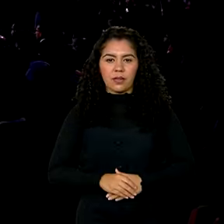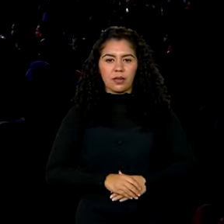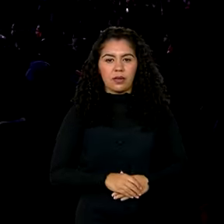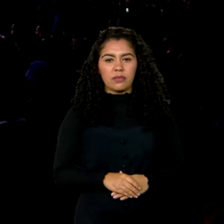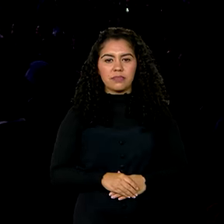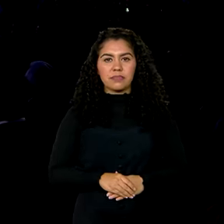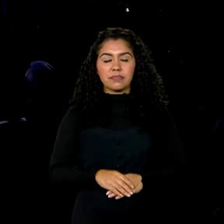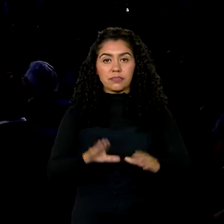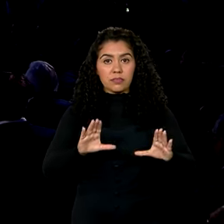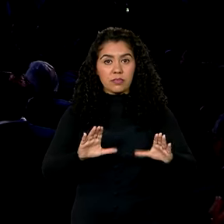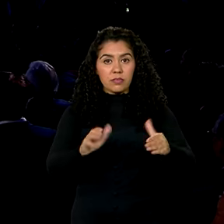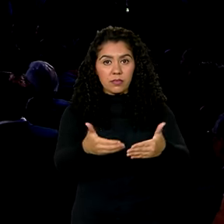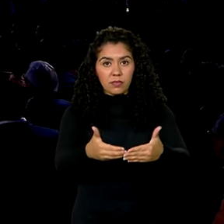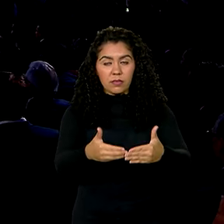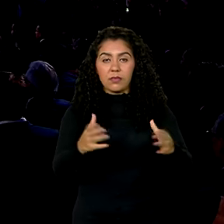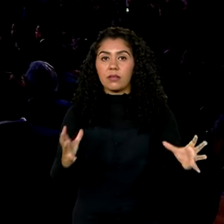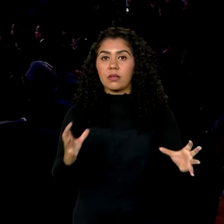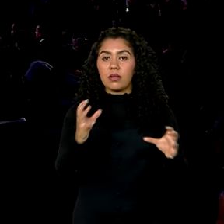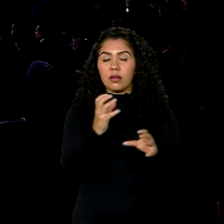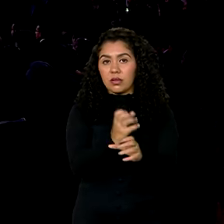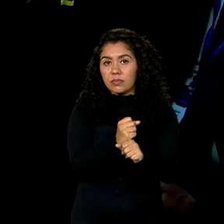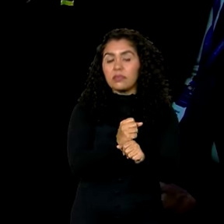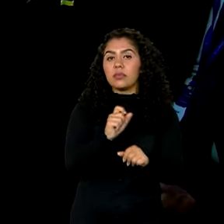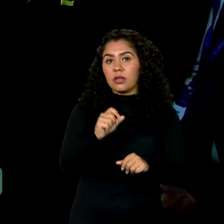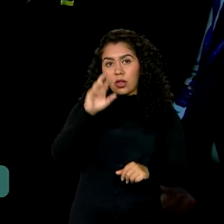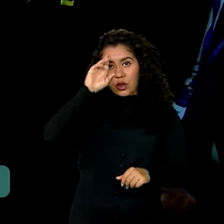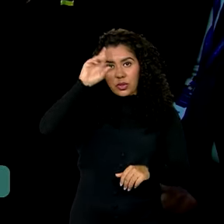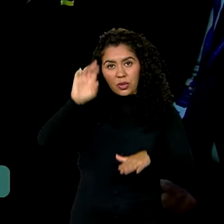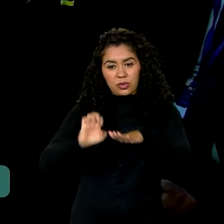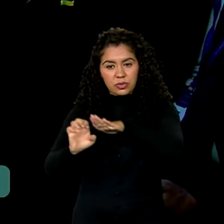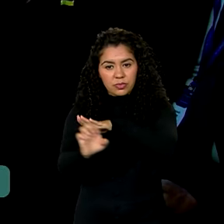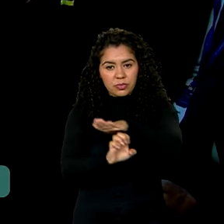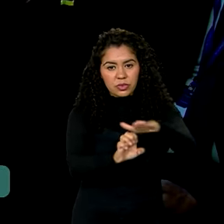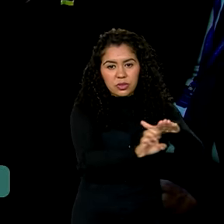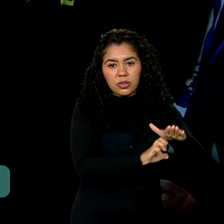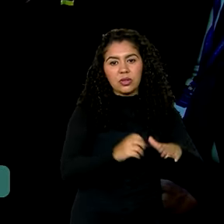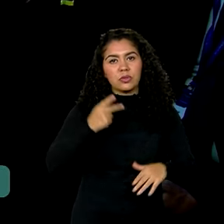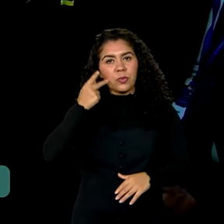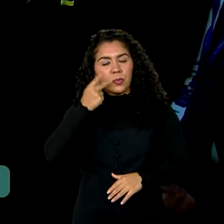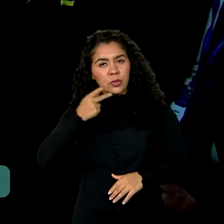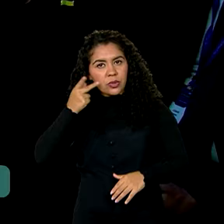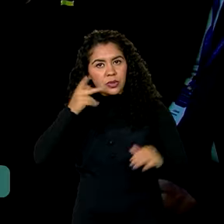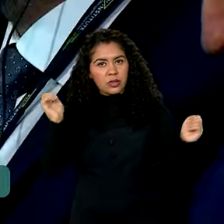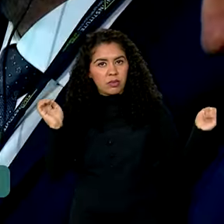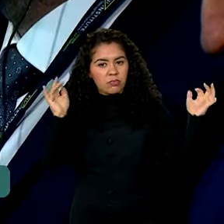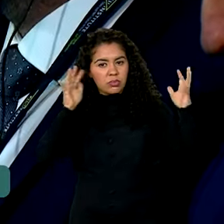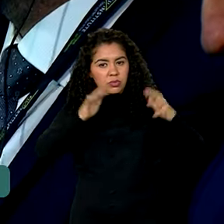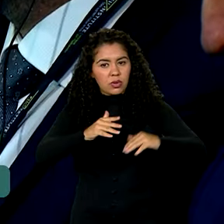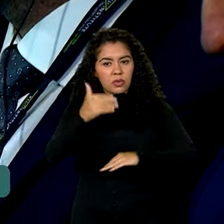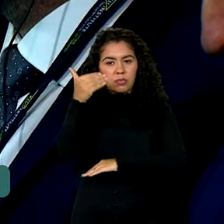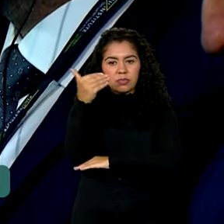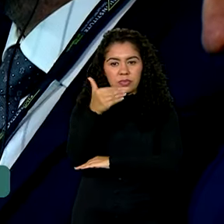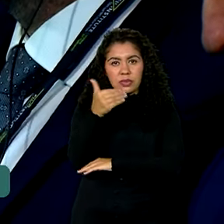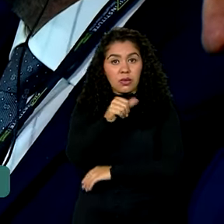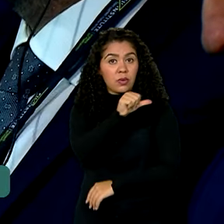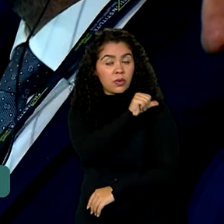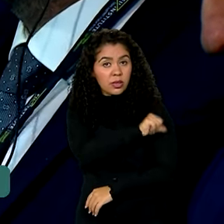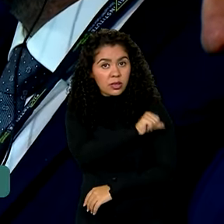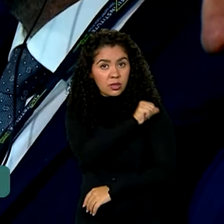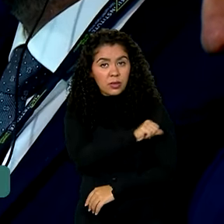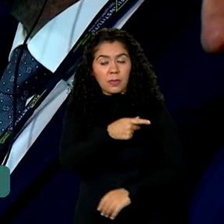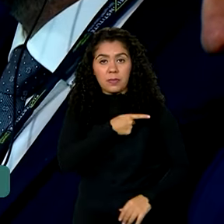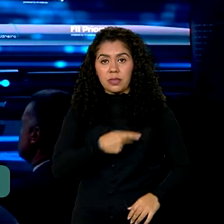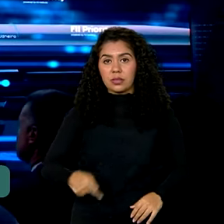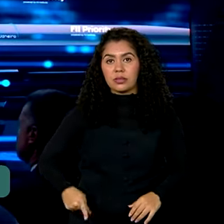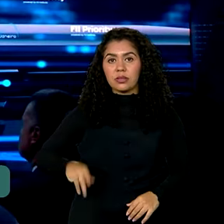O fórum reuniu investidores internacionais, políticos e líderes empresariais no Copacabana Palace, no Rio de Janeiro. O presidente